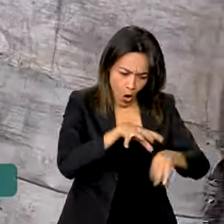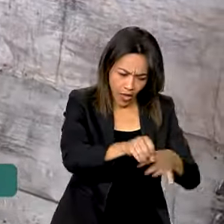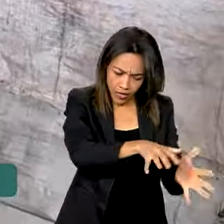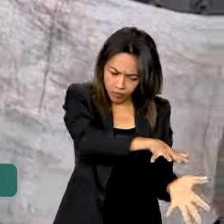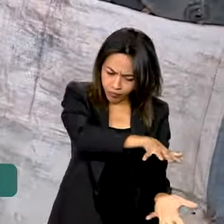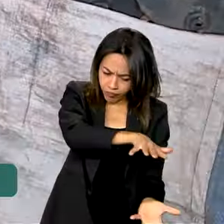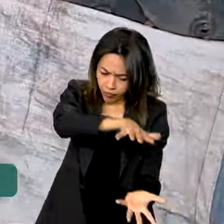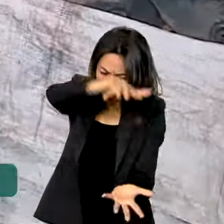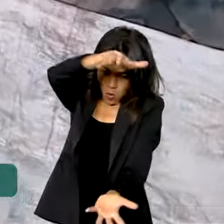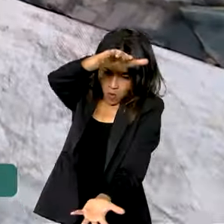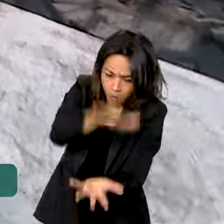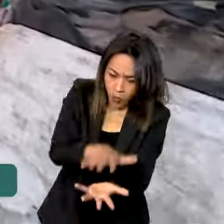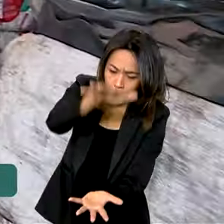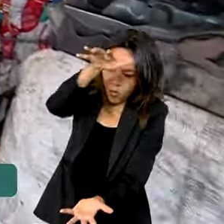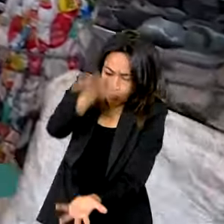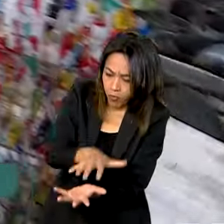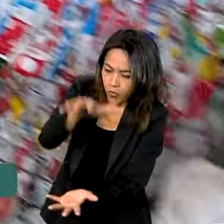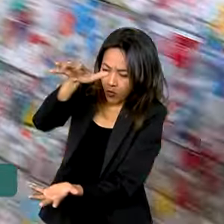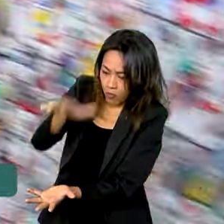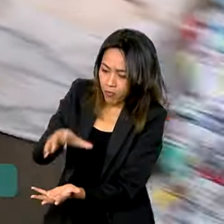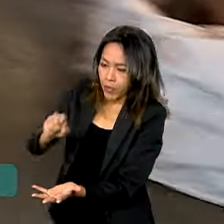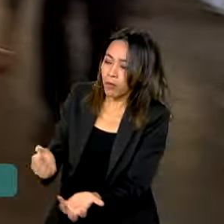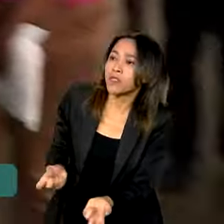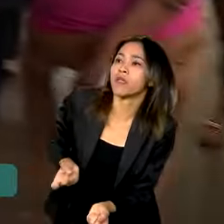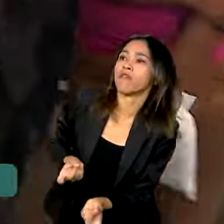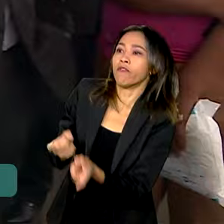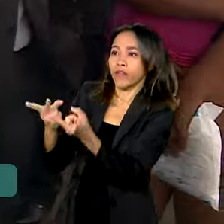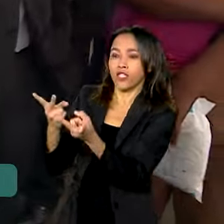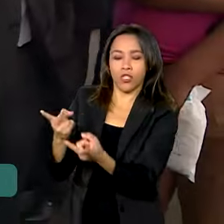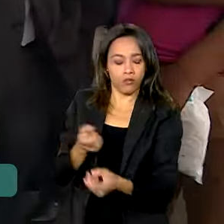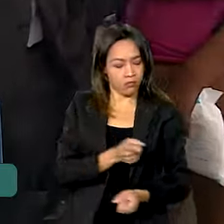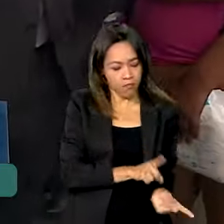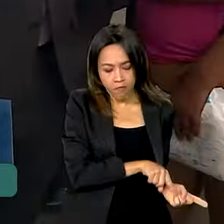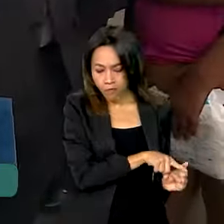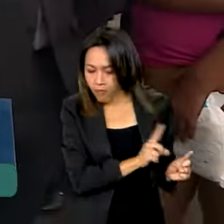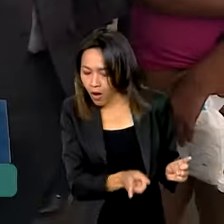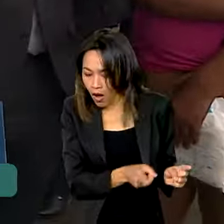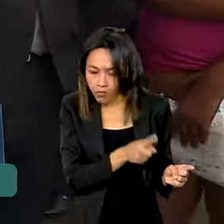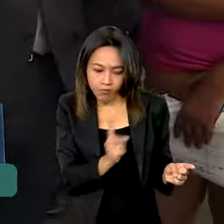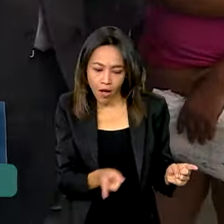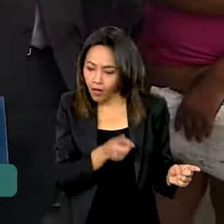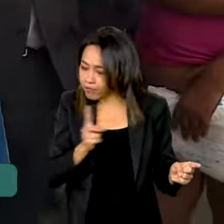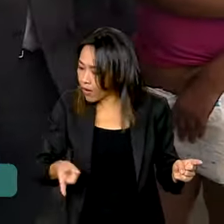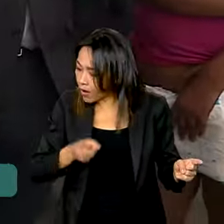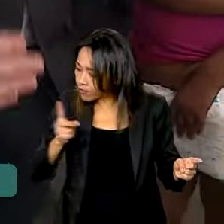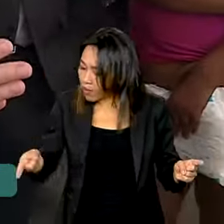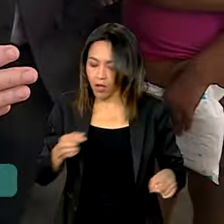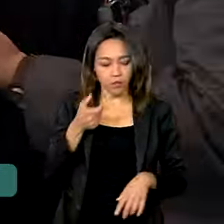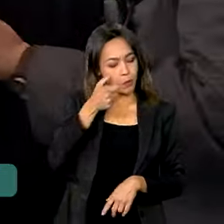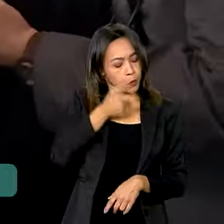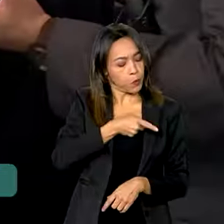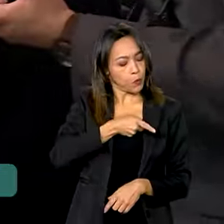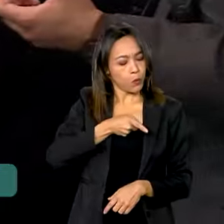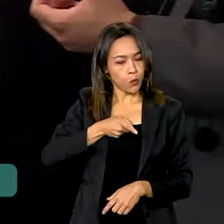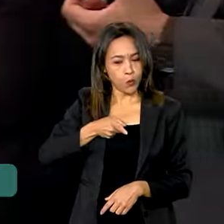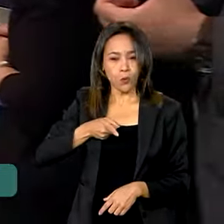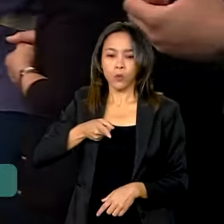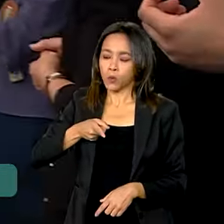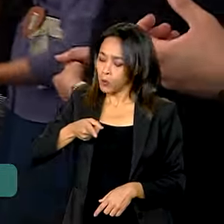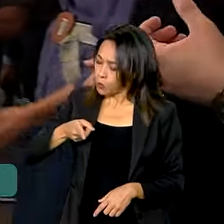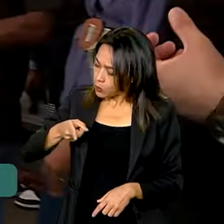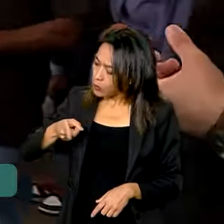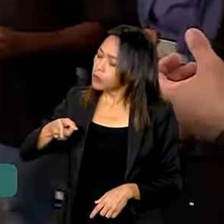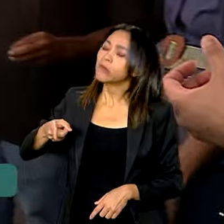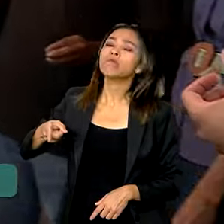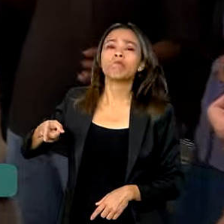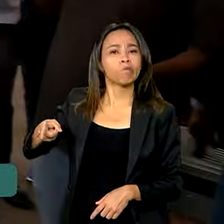dos produtos para serem vendidos às indústrias, toda a cadeia de produção foi demonstrada pelos catadores. Um processo